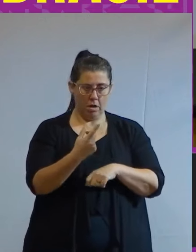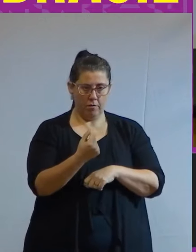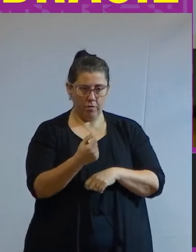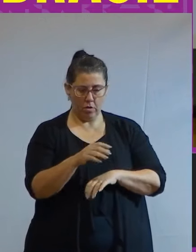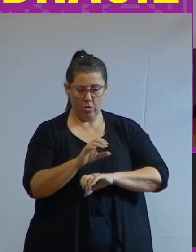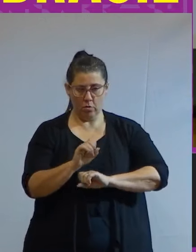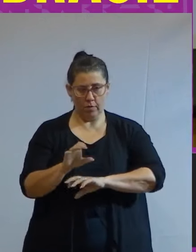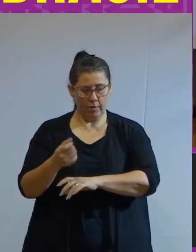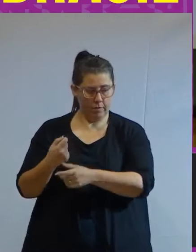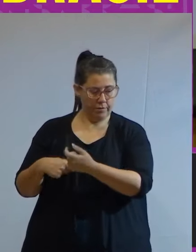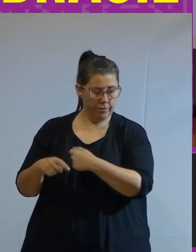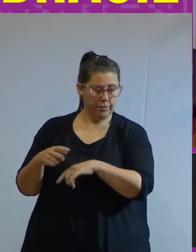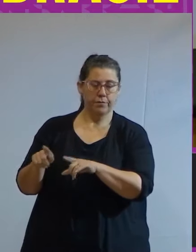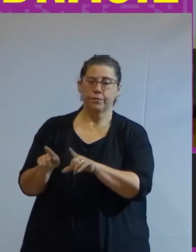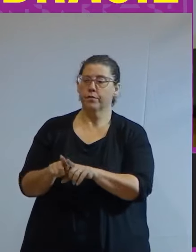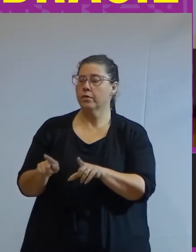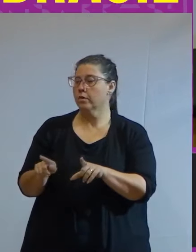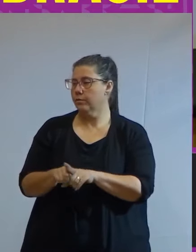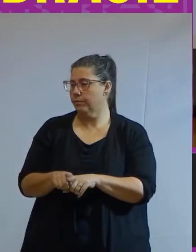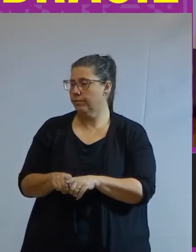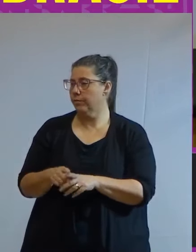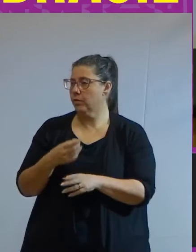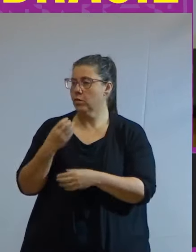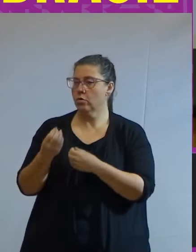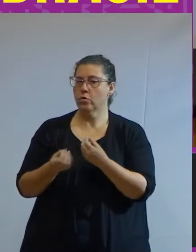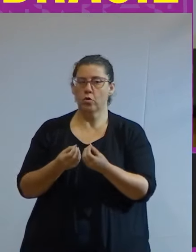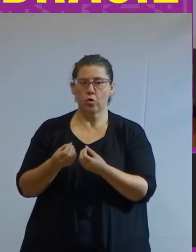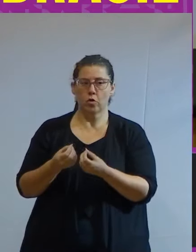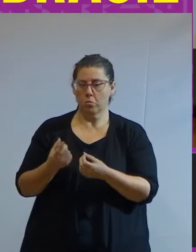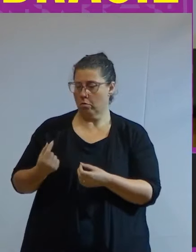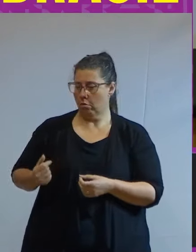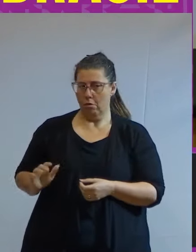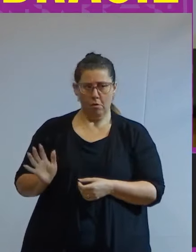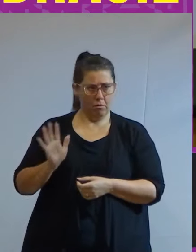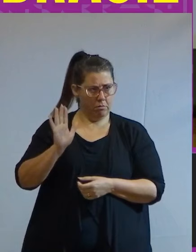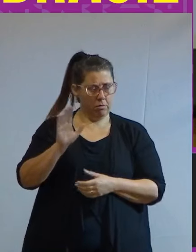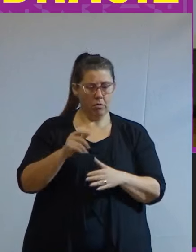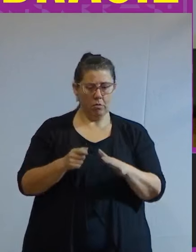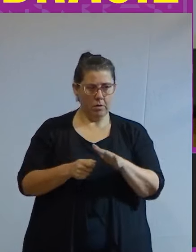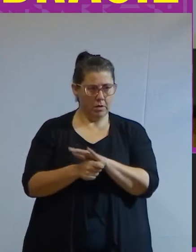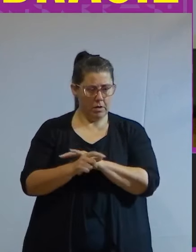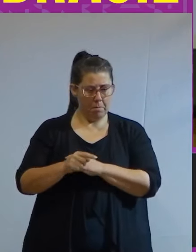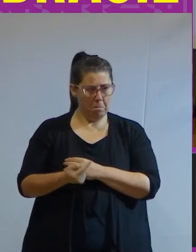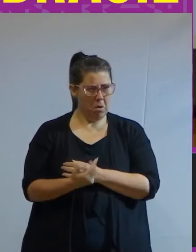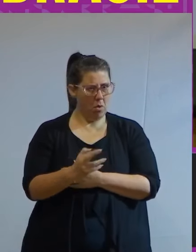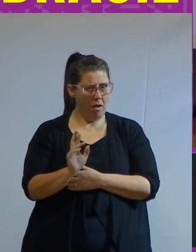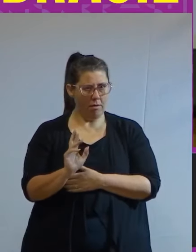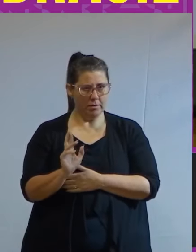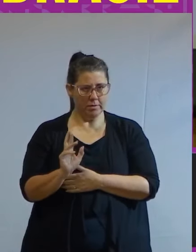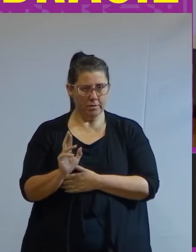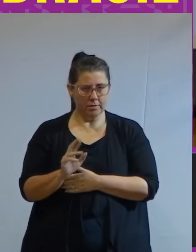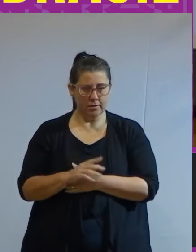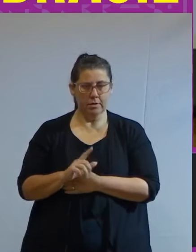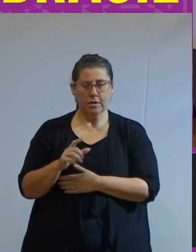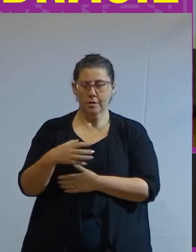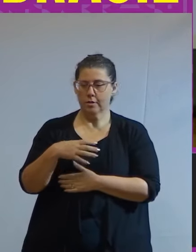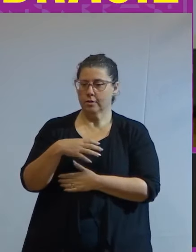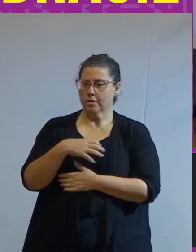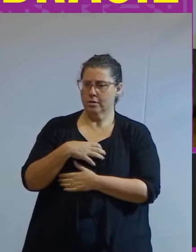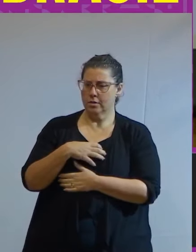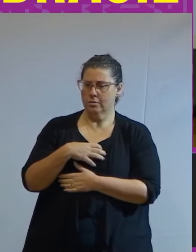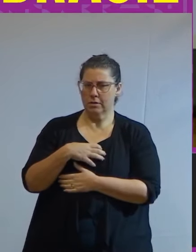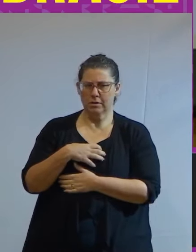financeira falam muito sobre como se tornar rico ou como investir mil reais e essa sensação de